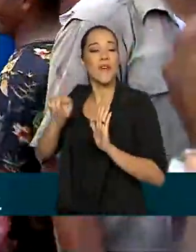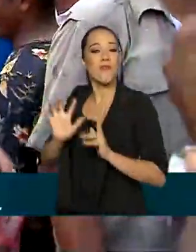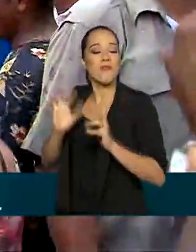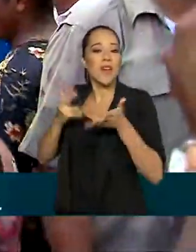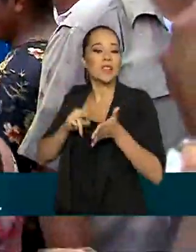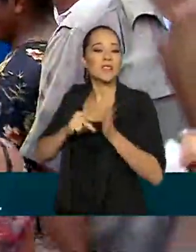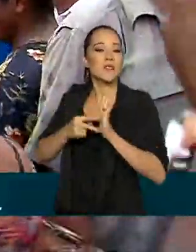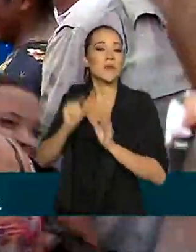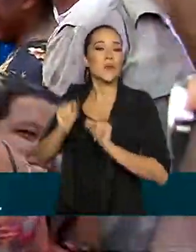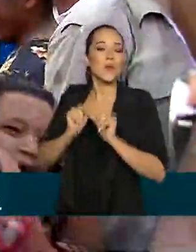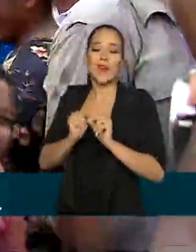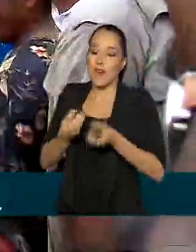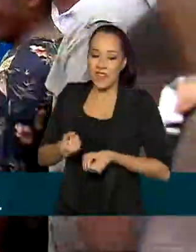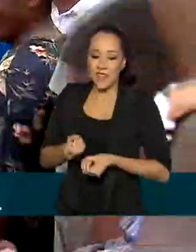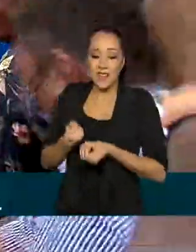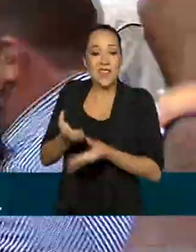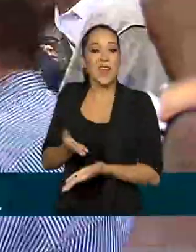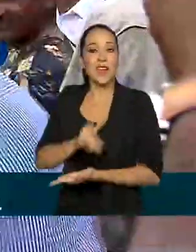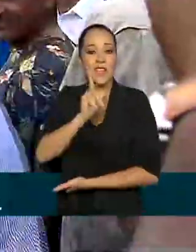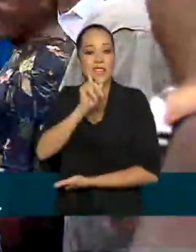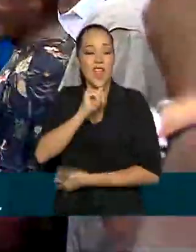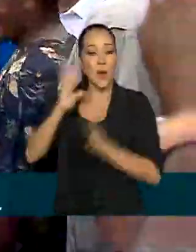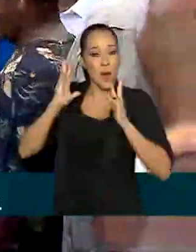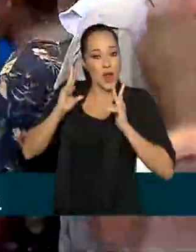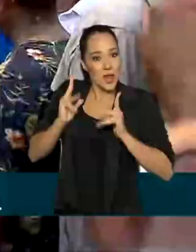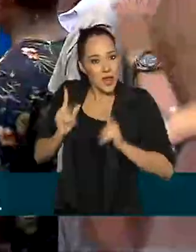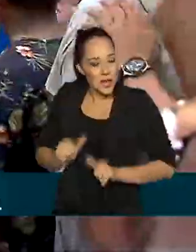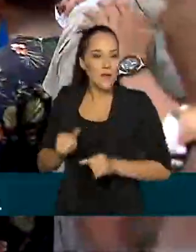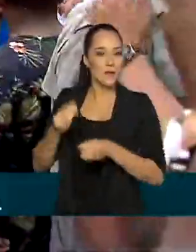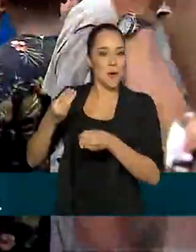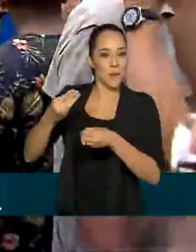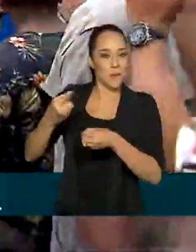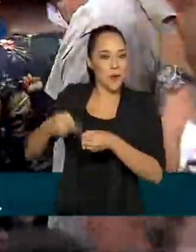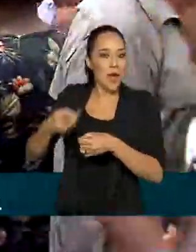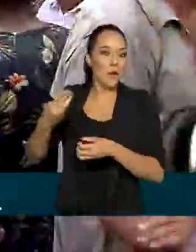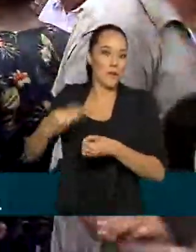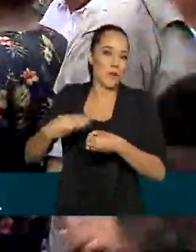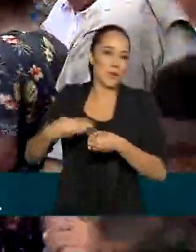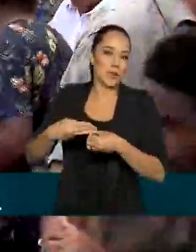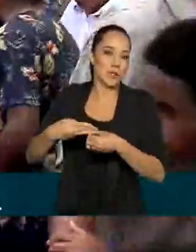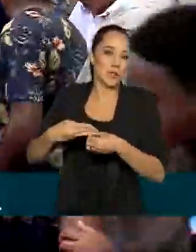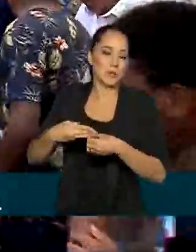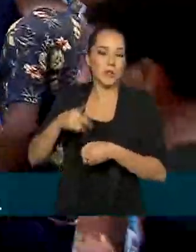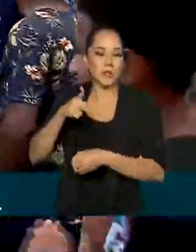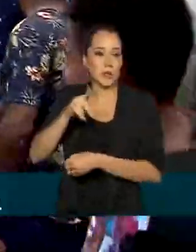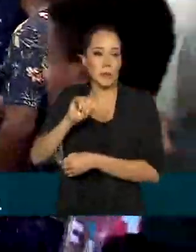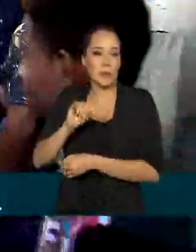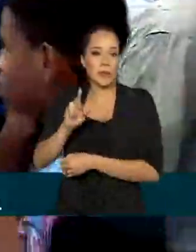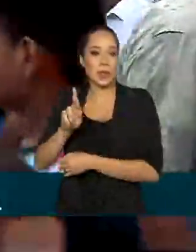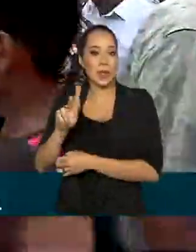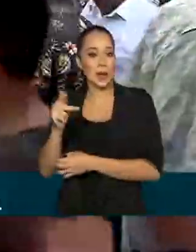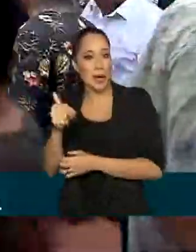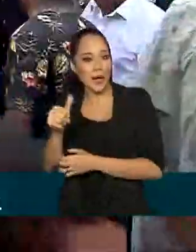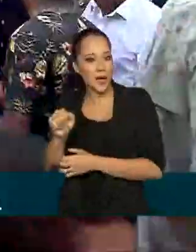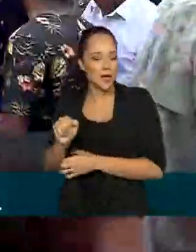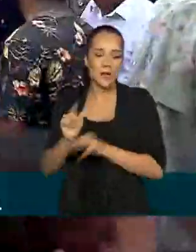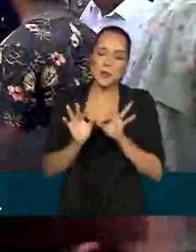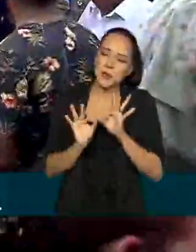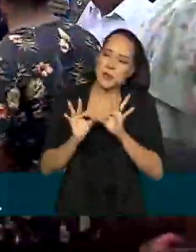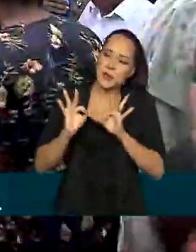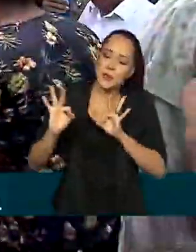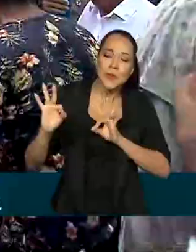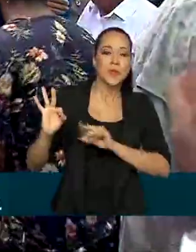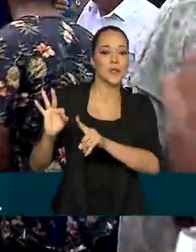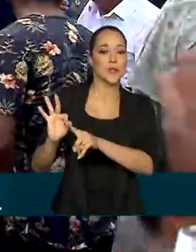para a população do Distrito Rural de Piau, ligado ao município de Piranhas, no interior de